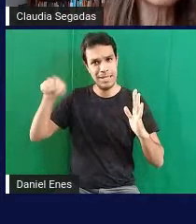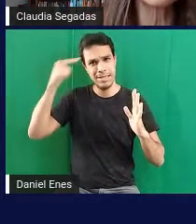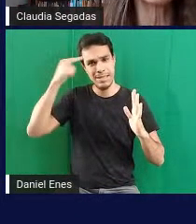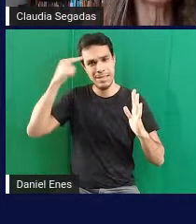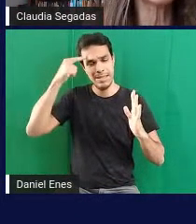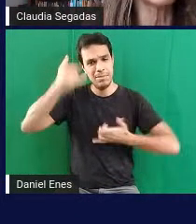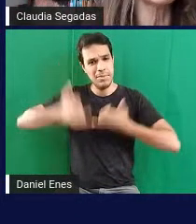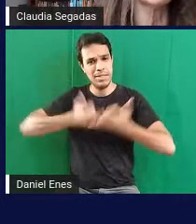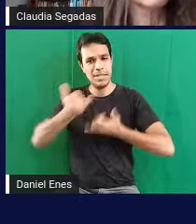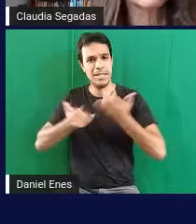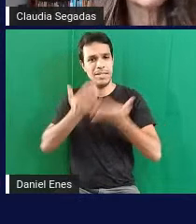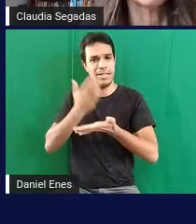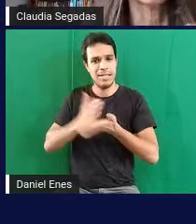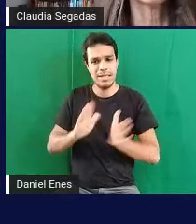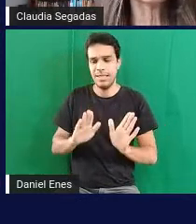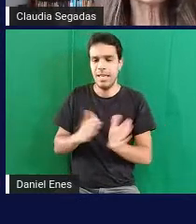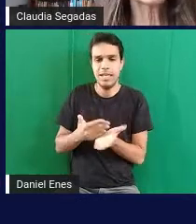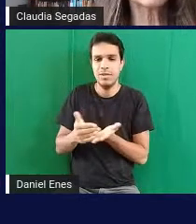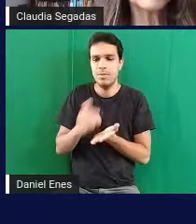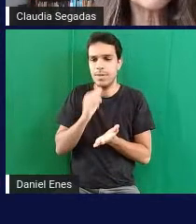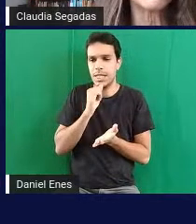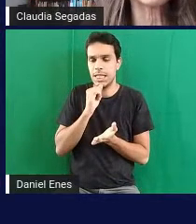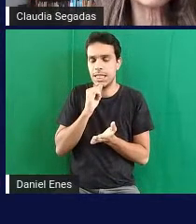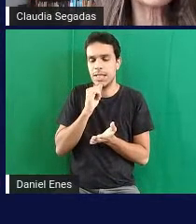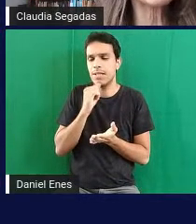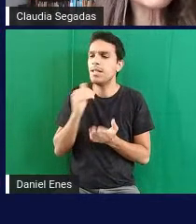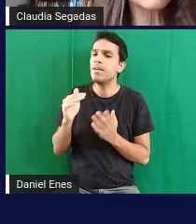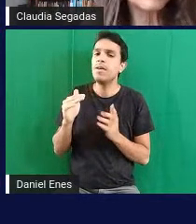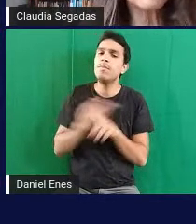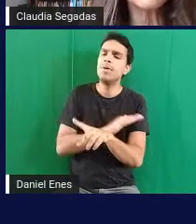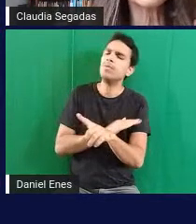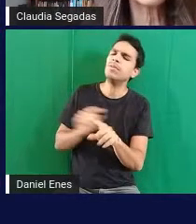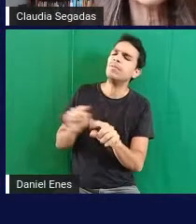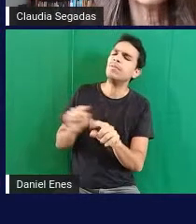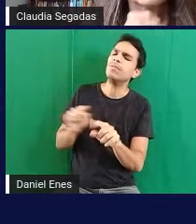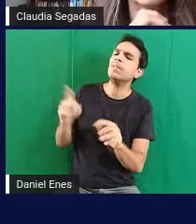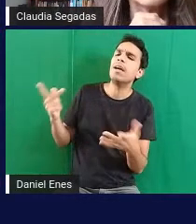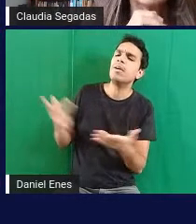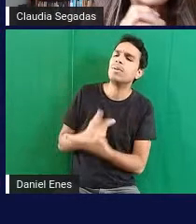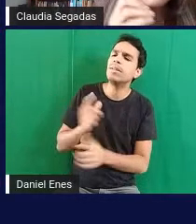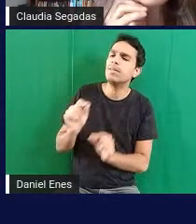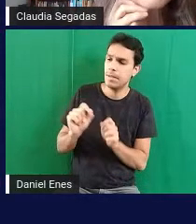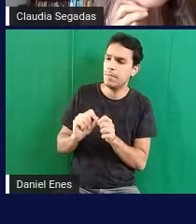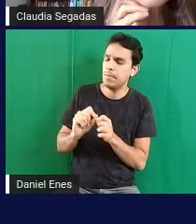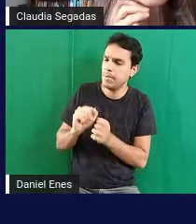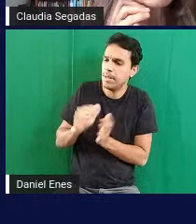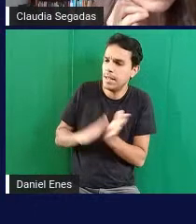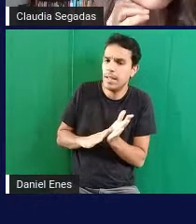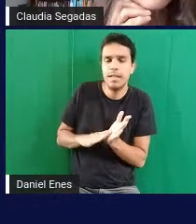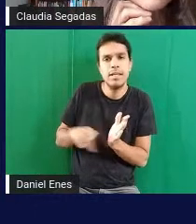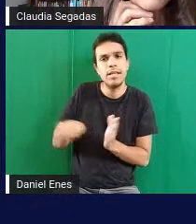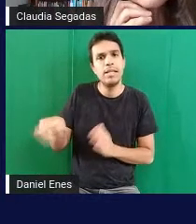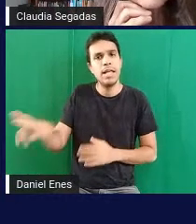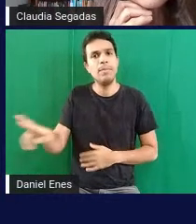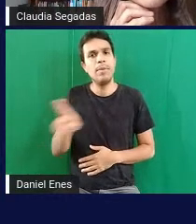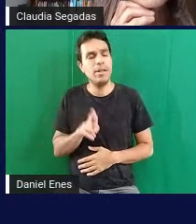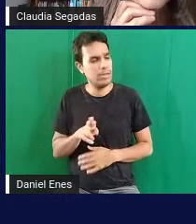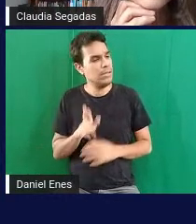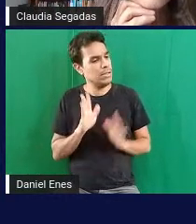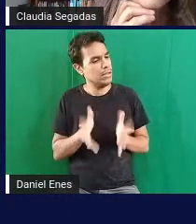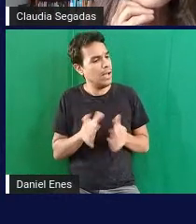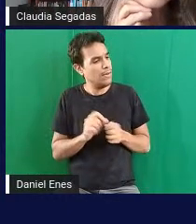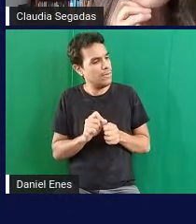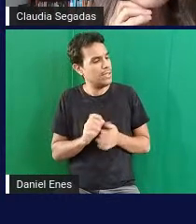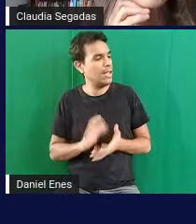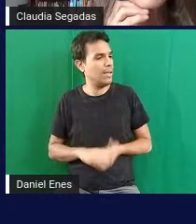que não tinham nem começado eu falei olha o que vocês obtiveram é para fazer atividade e aí os alunos me respondem mas já fizemos